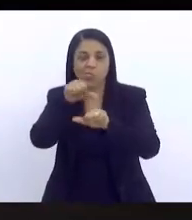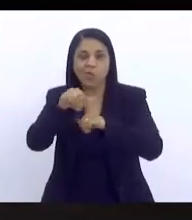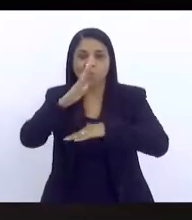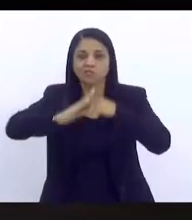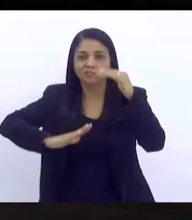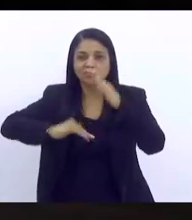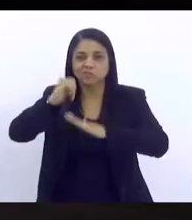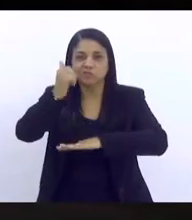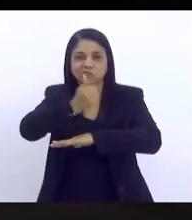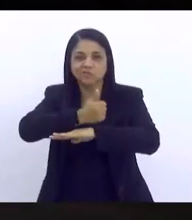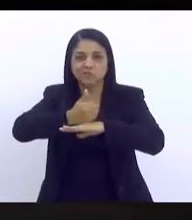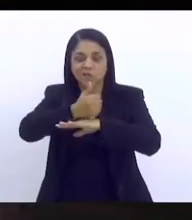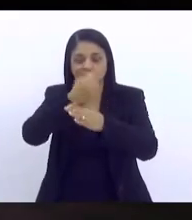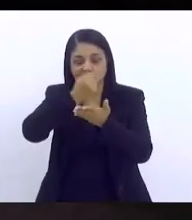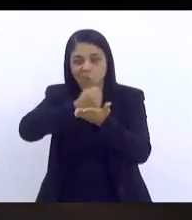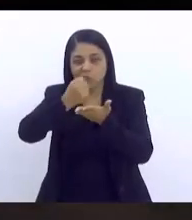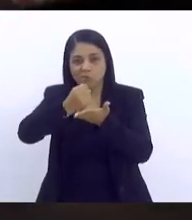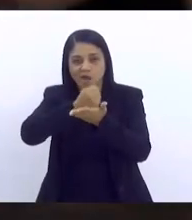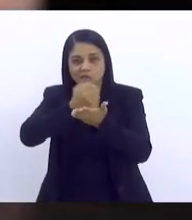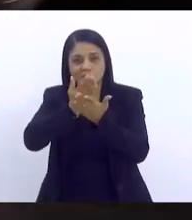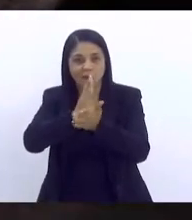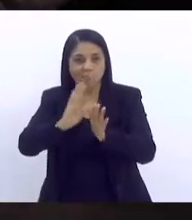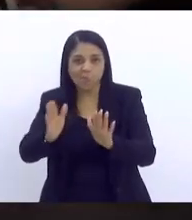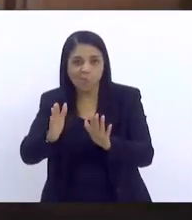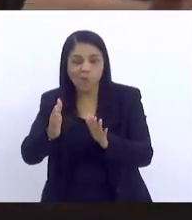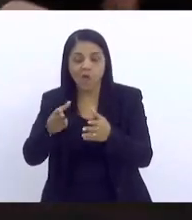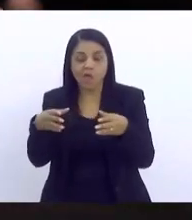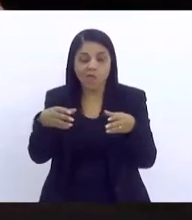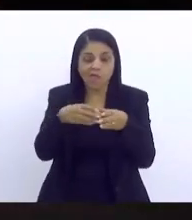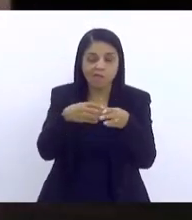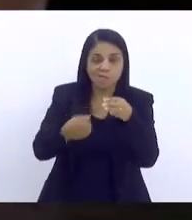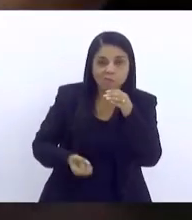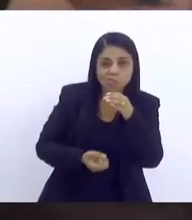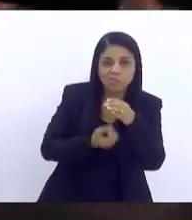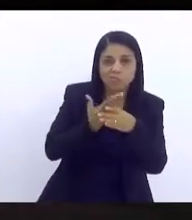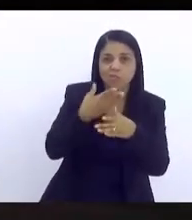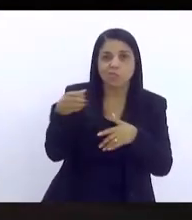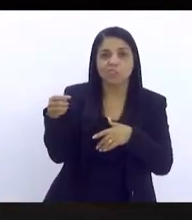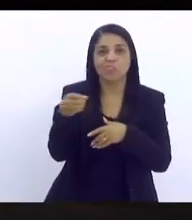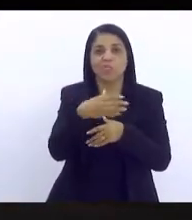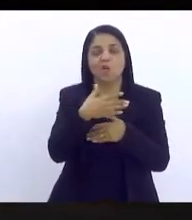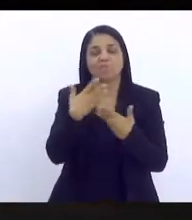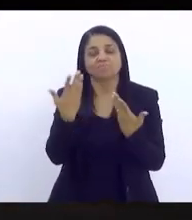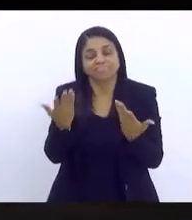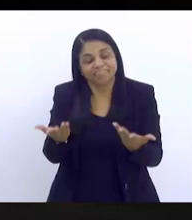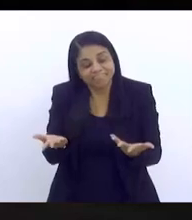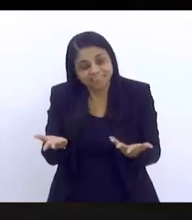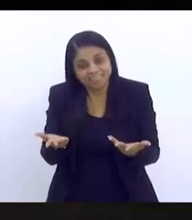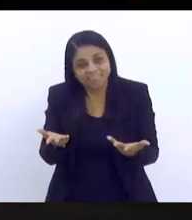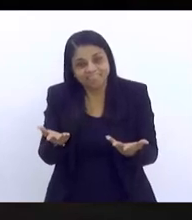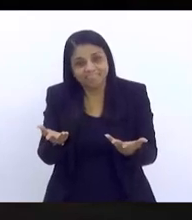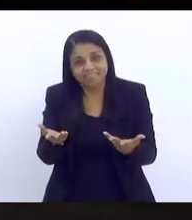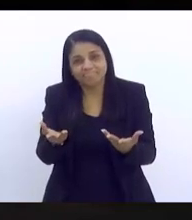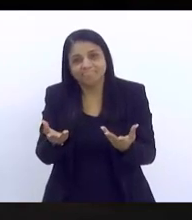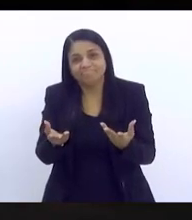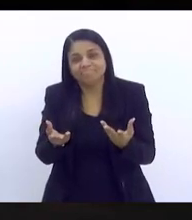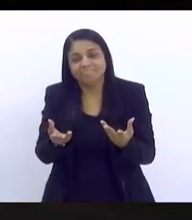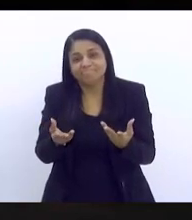os contratos caíram, é uma outra equipe que está chegando agora, etc. Então,